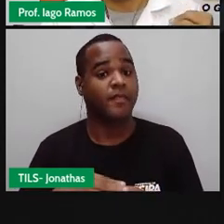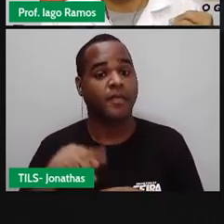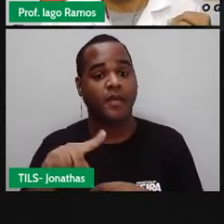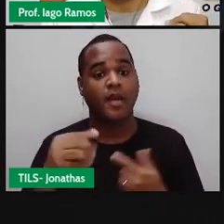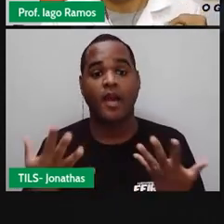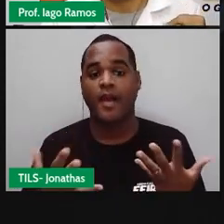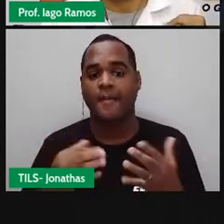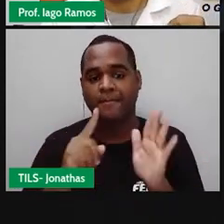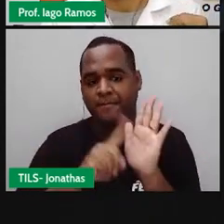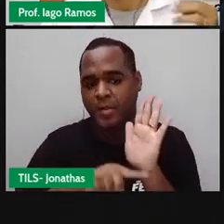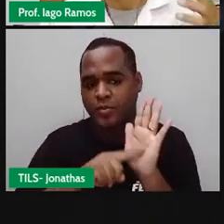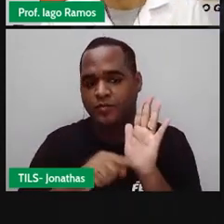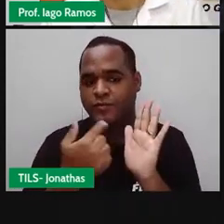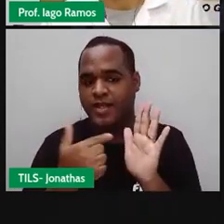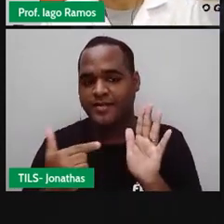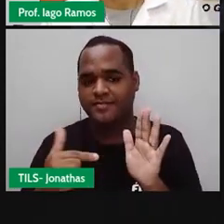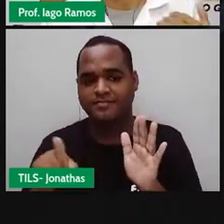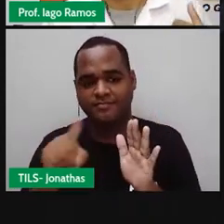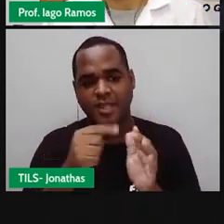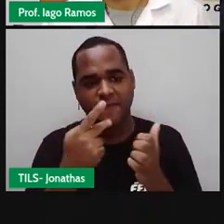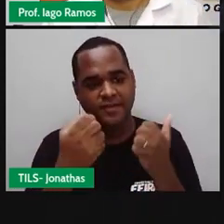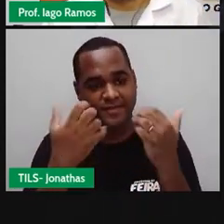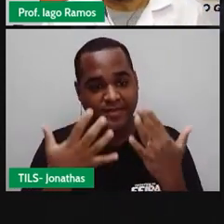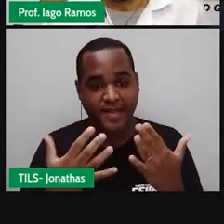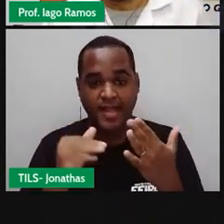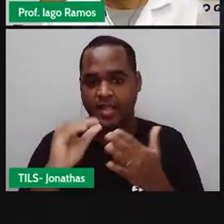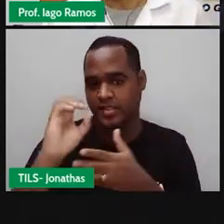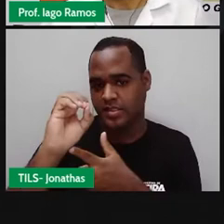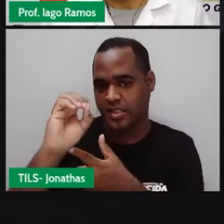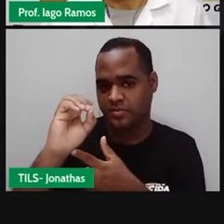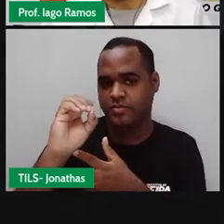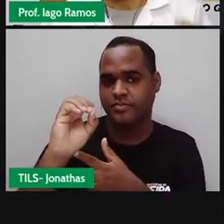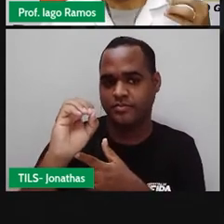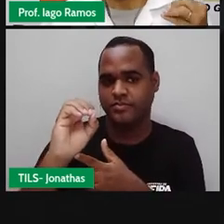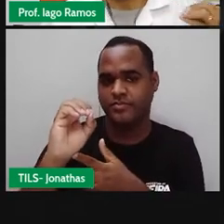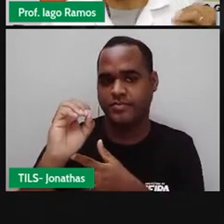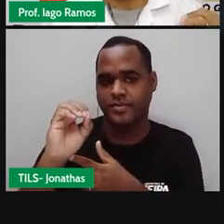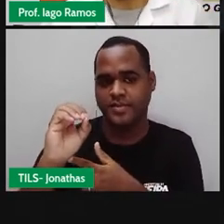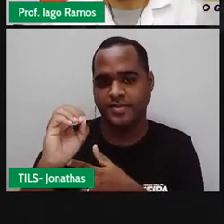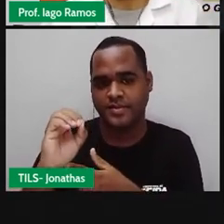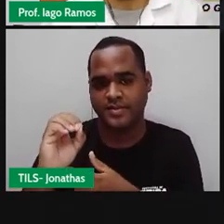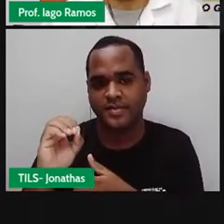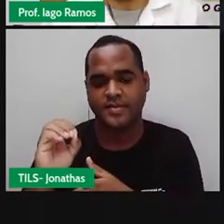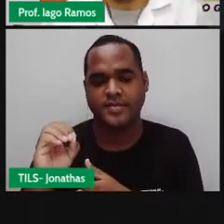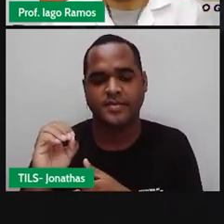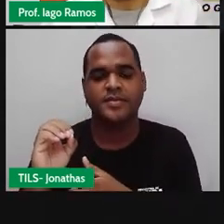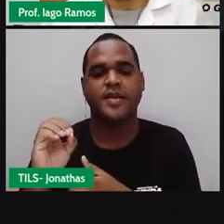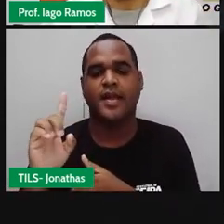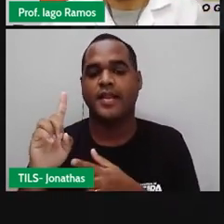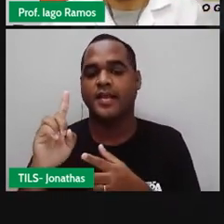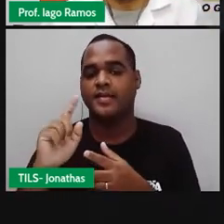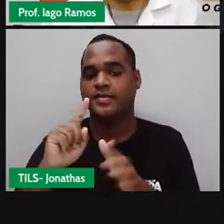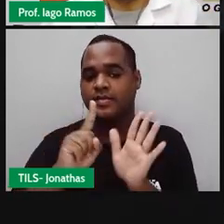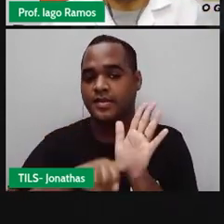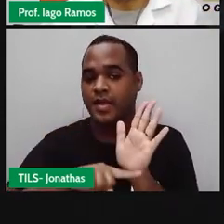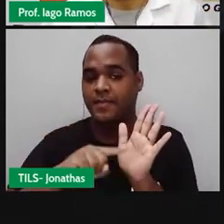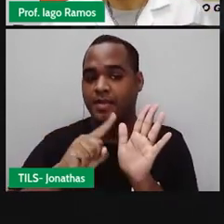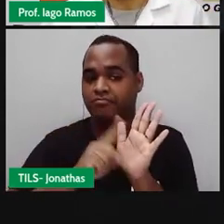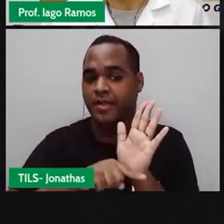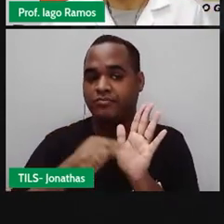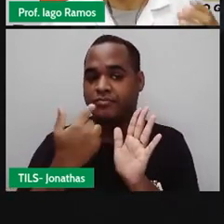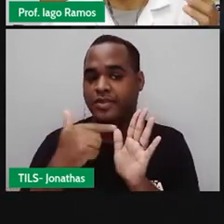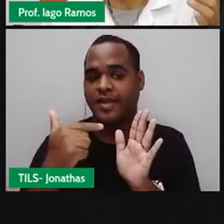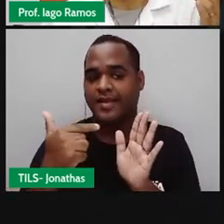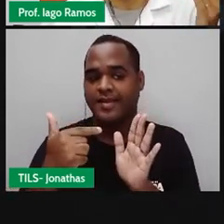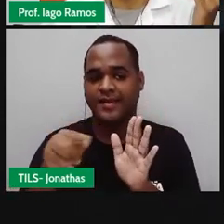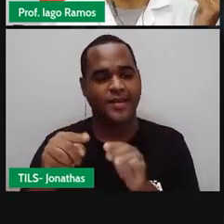sinalzinho de menos. Temperaturas abaixo de zero são temperaturas que têm o sinalzinho de menos. e